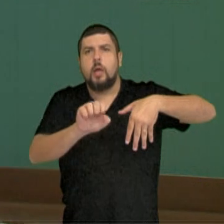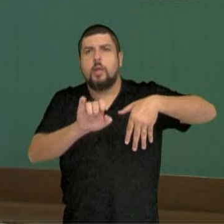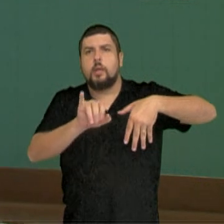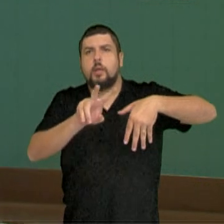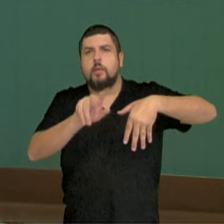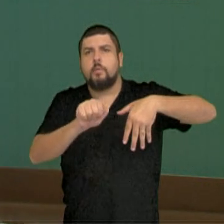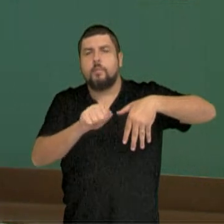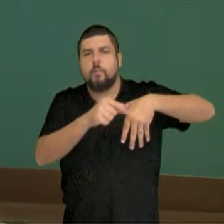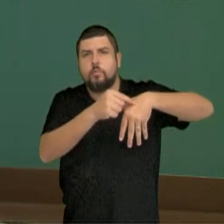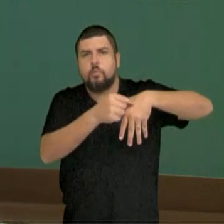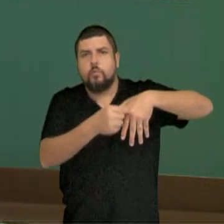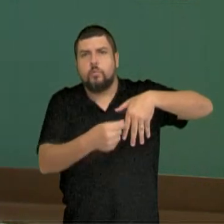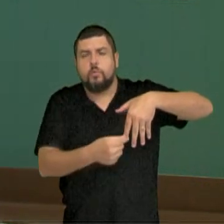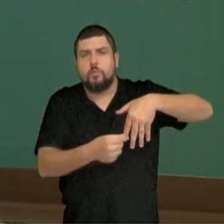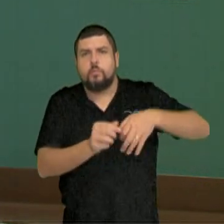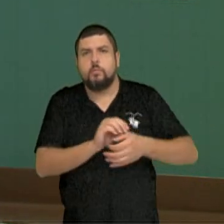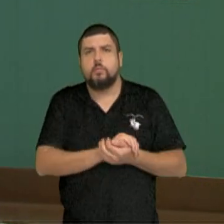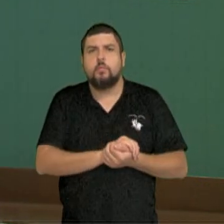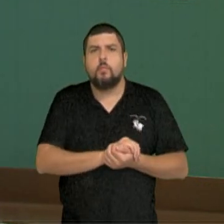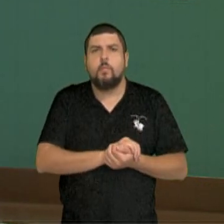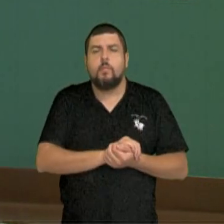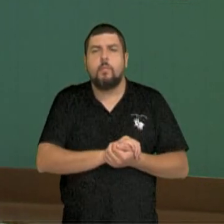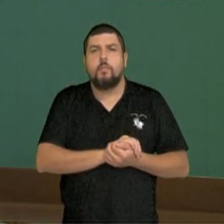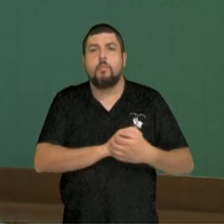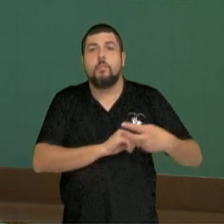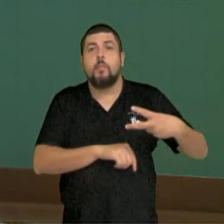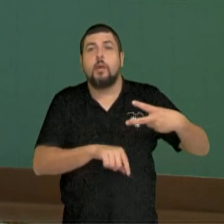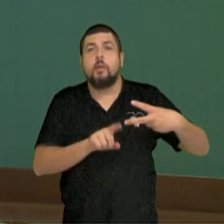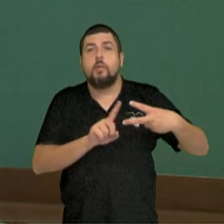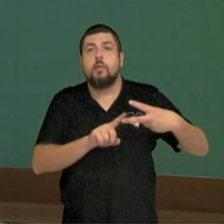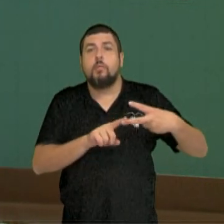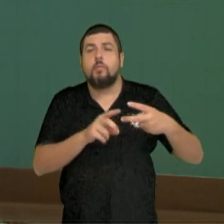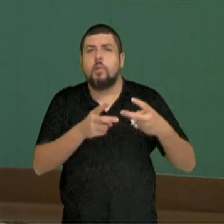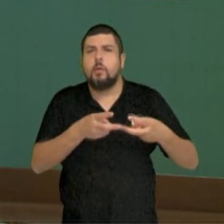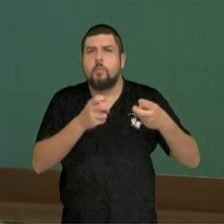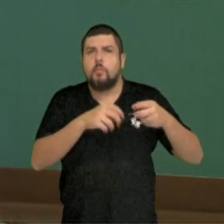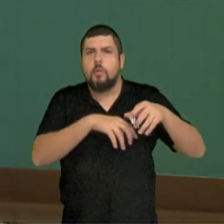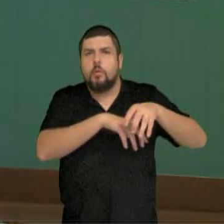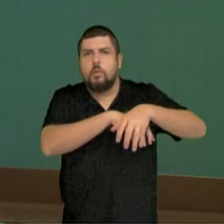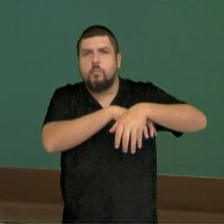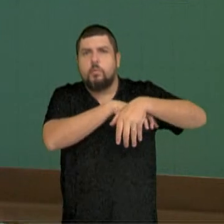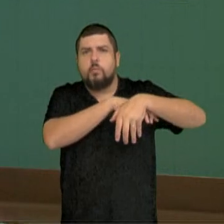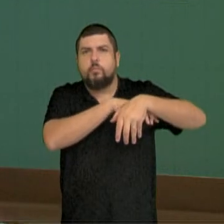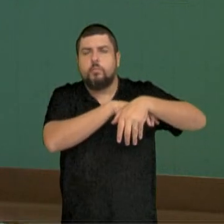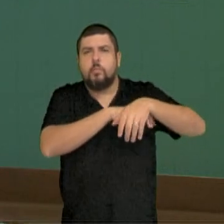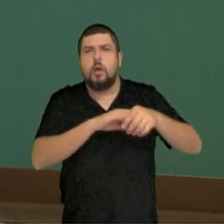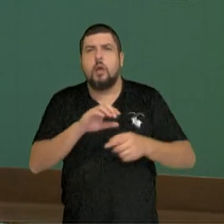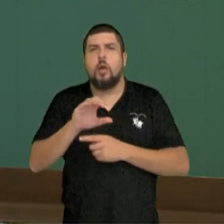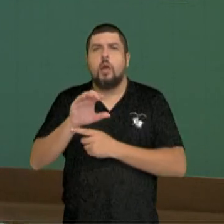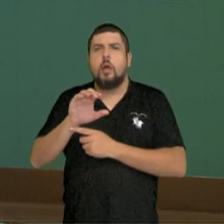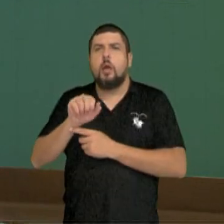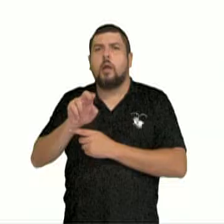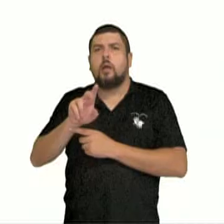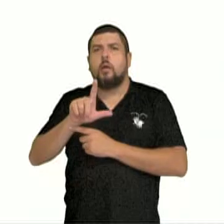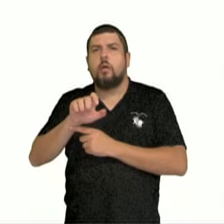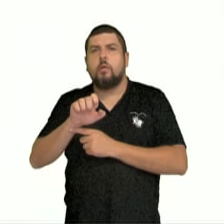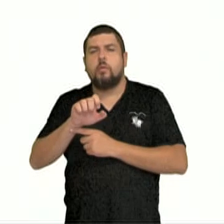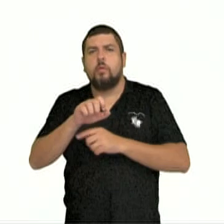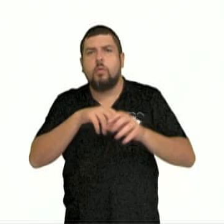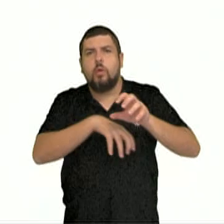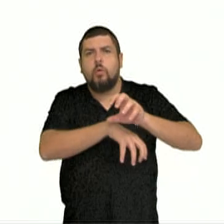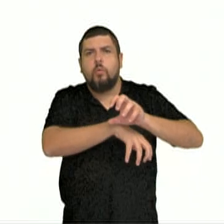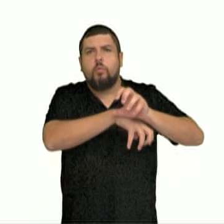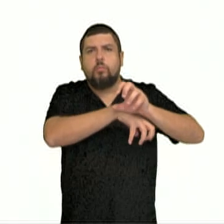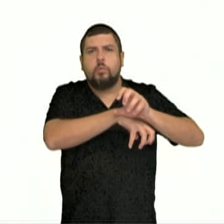percebe o caule. O caule nessa planta é muito típico. Geralmente é subterrâneo e